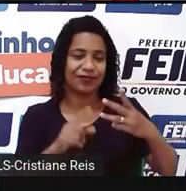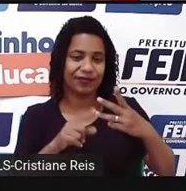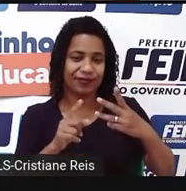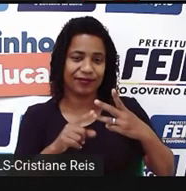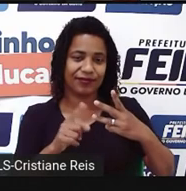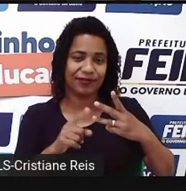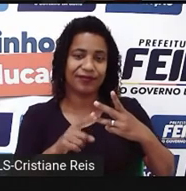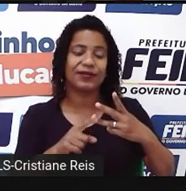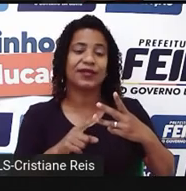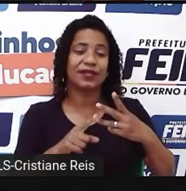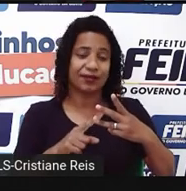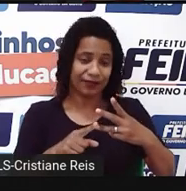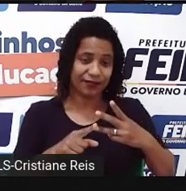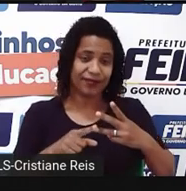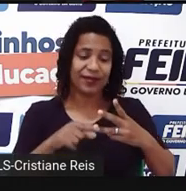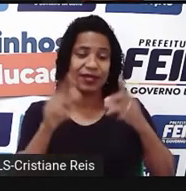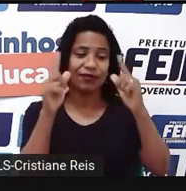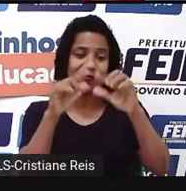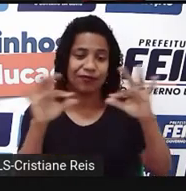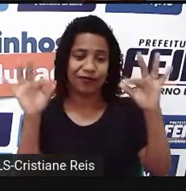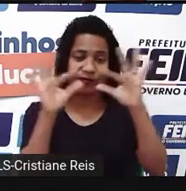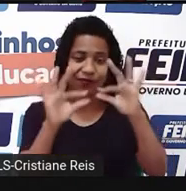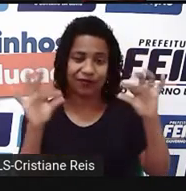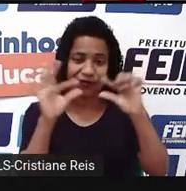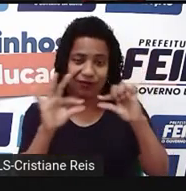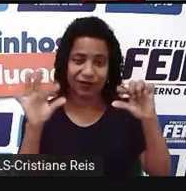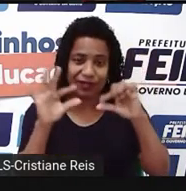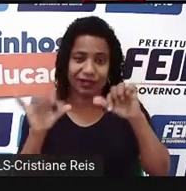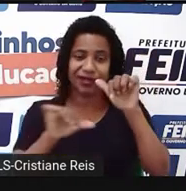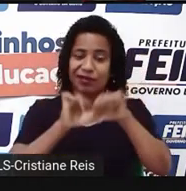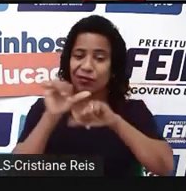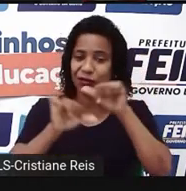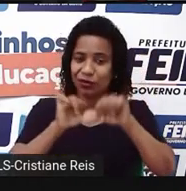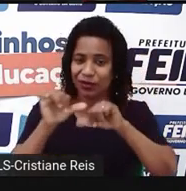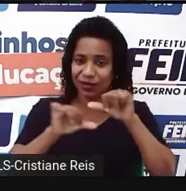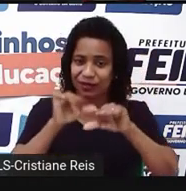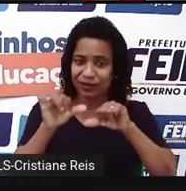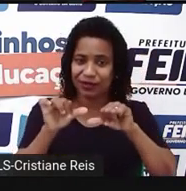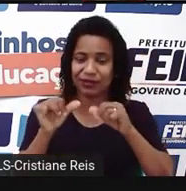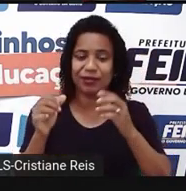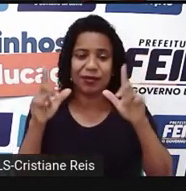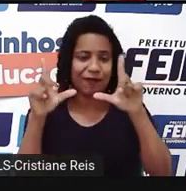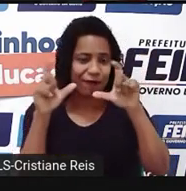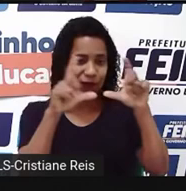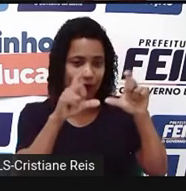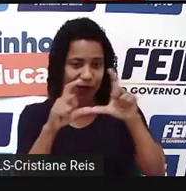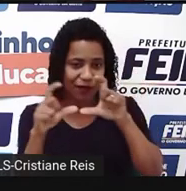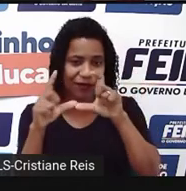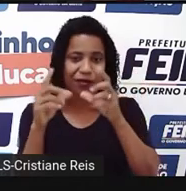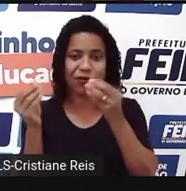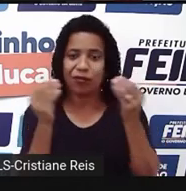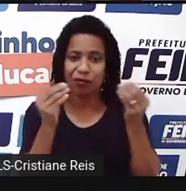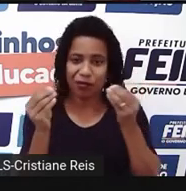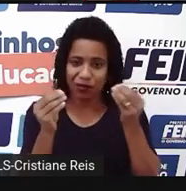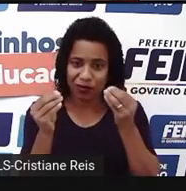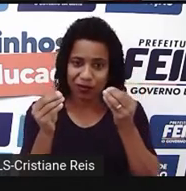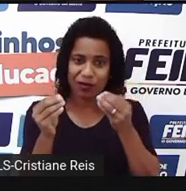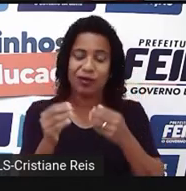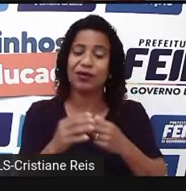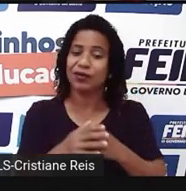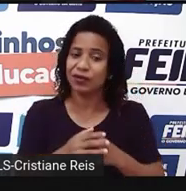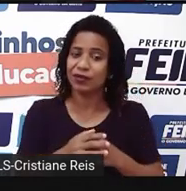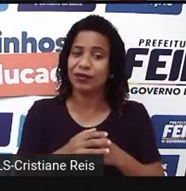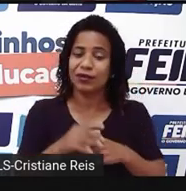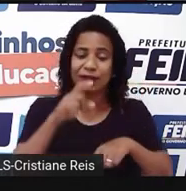você vai escrever frases sobre as mudanças que você deseja para a realidade fotografada. Não se esqueça de utilizar